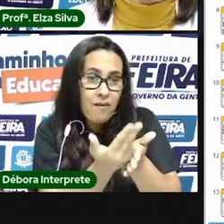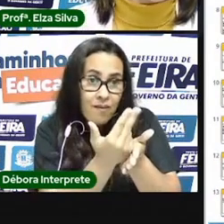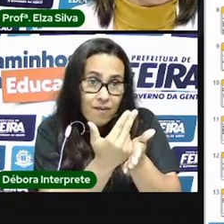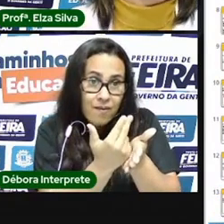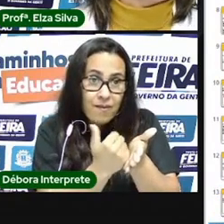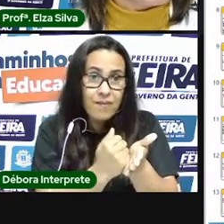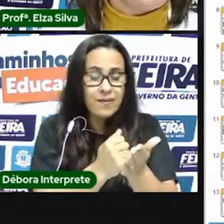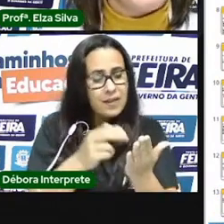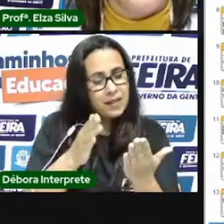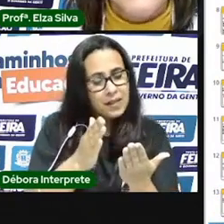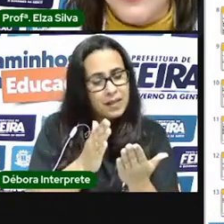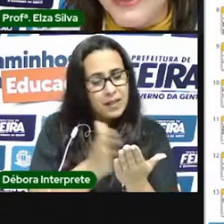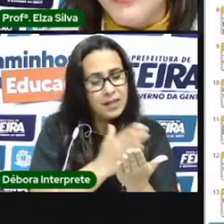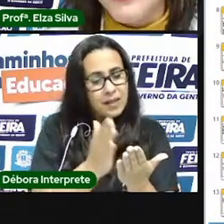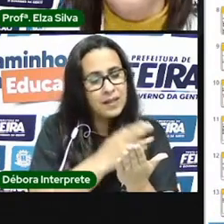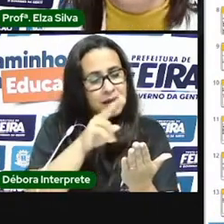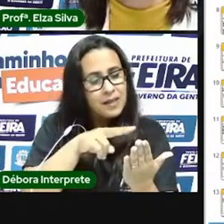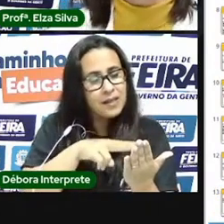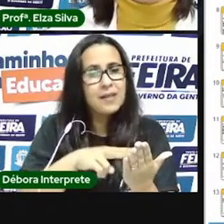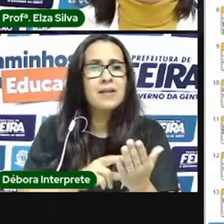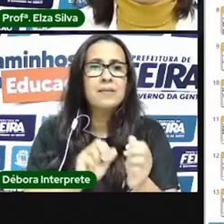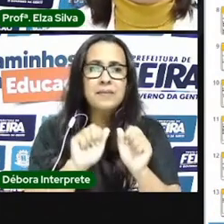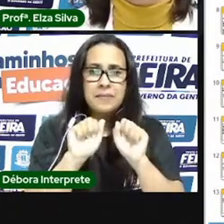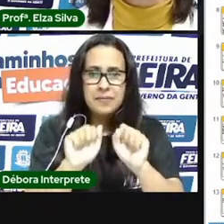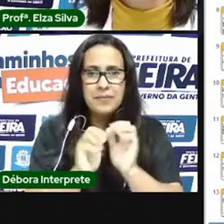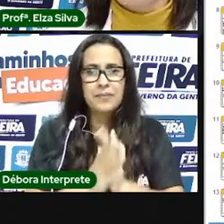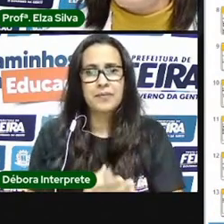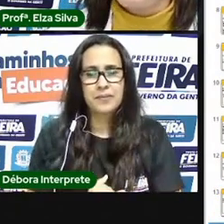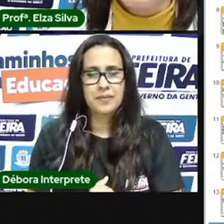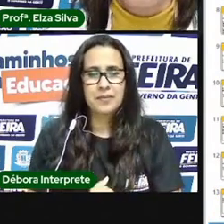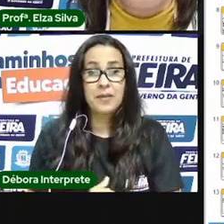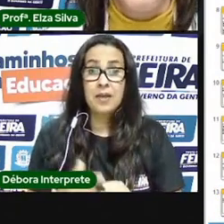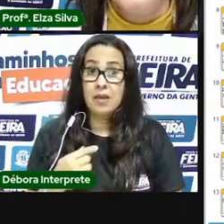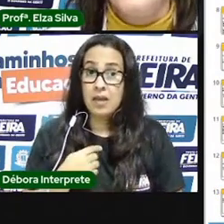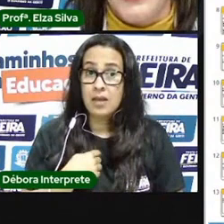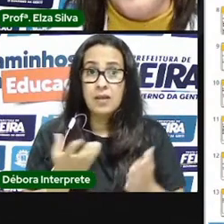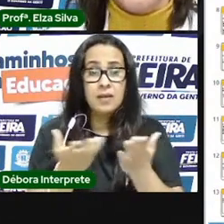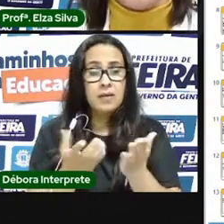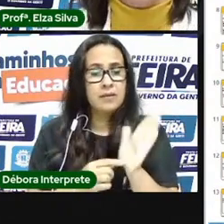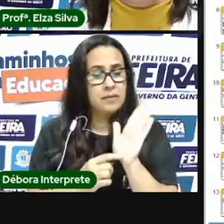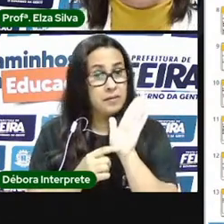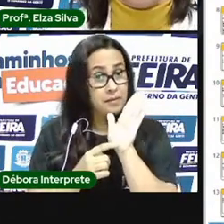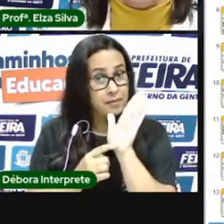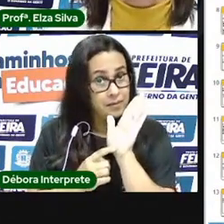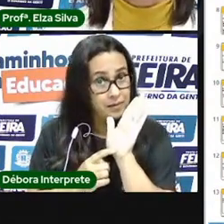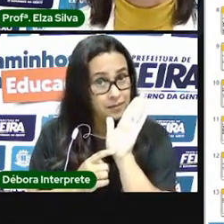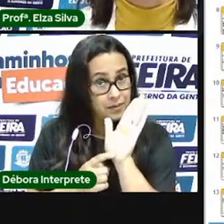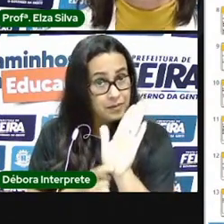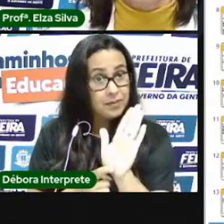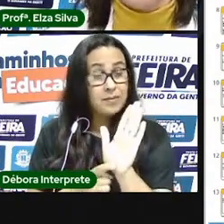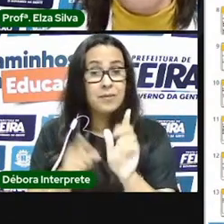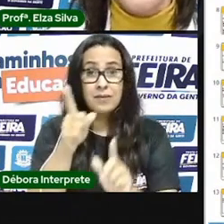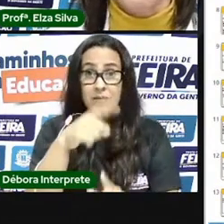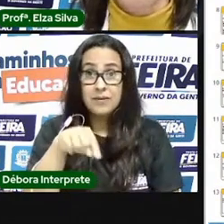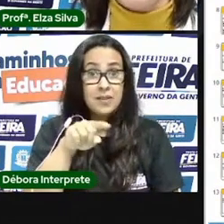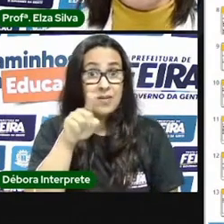quero sugerir para vocês buscar os alunos uma experiência fantástica vocês vão